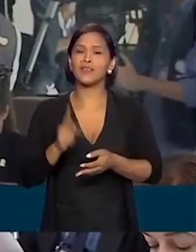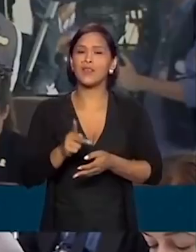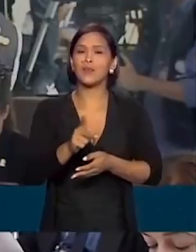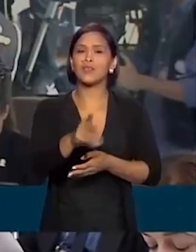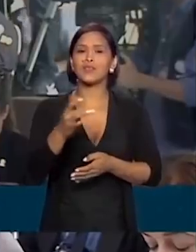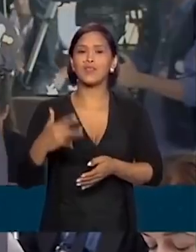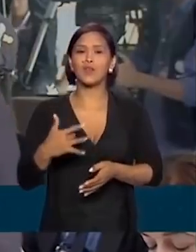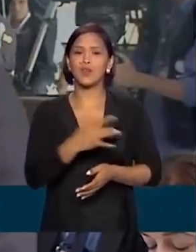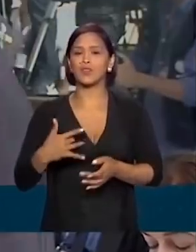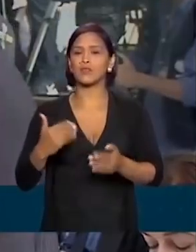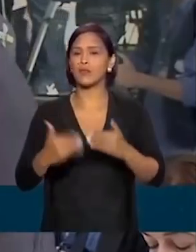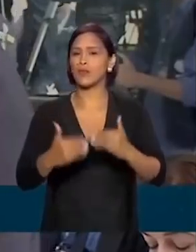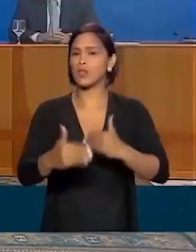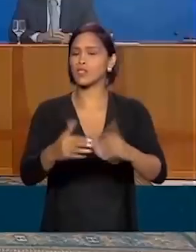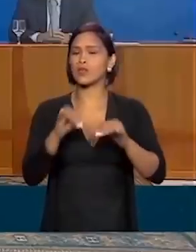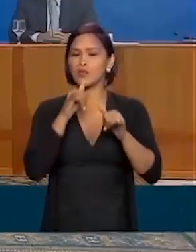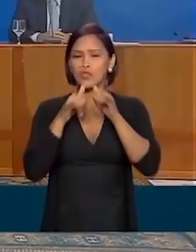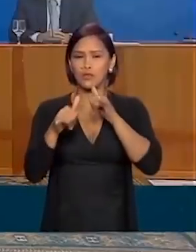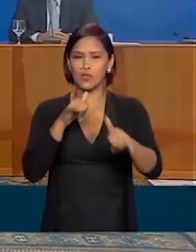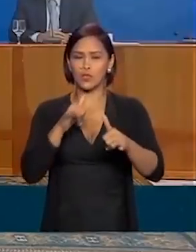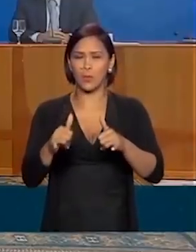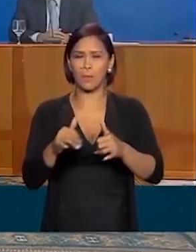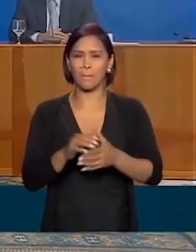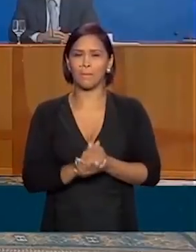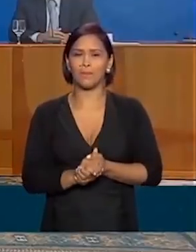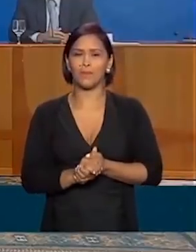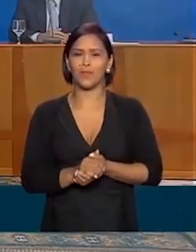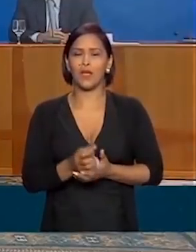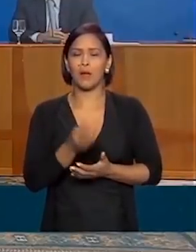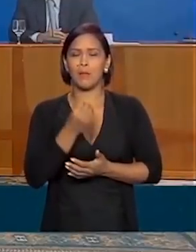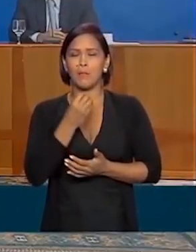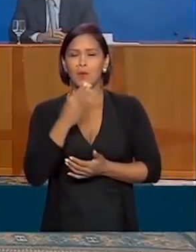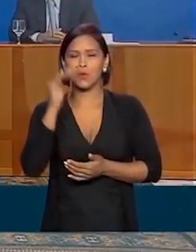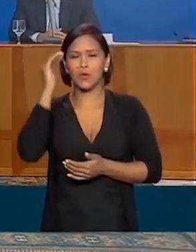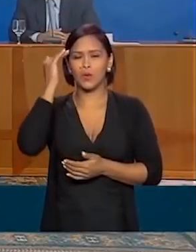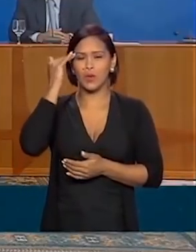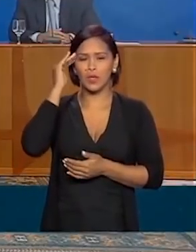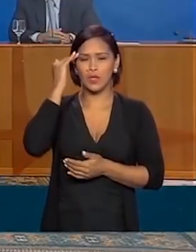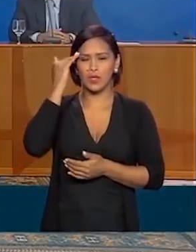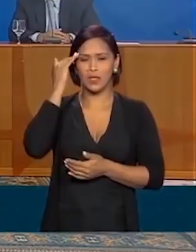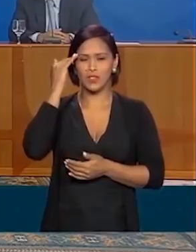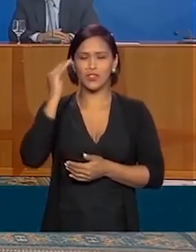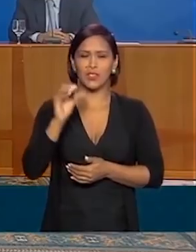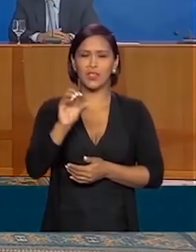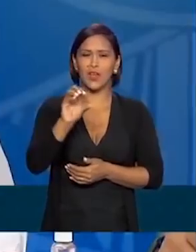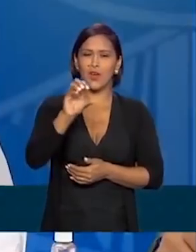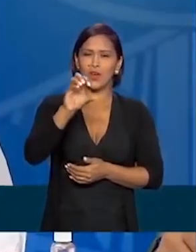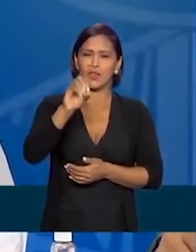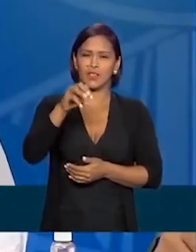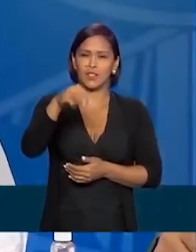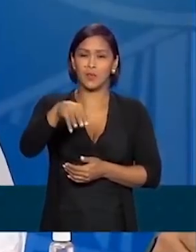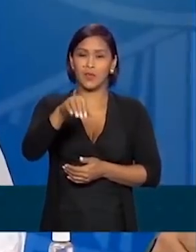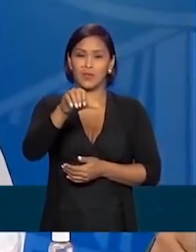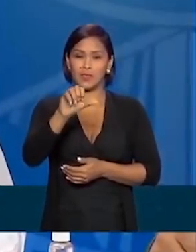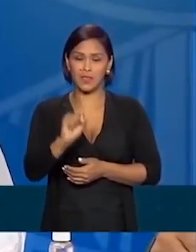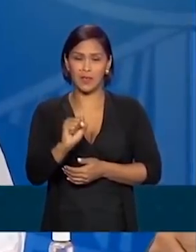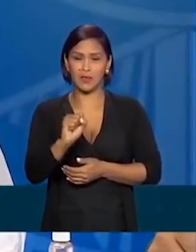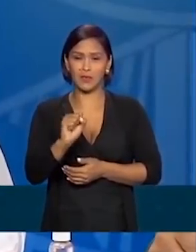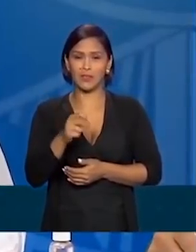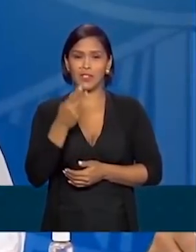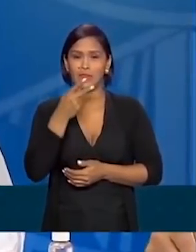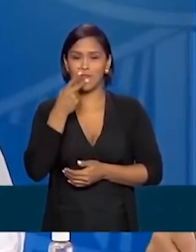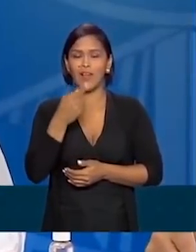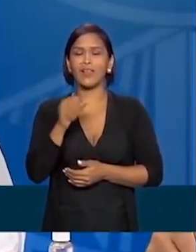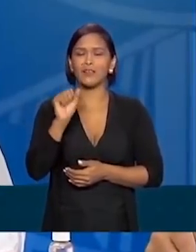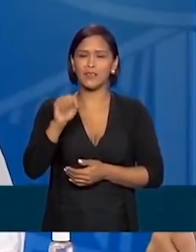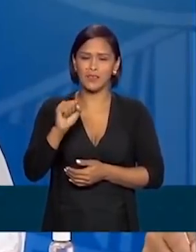está preconizando. Bom, o que eu entendi da posição lá da Organização Mundial da Saúde, naquele trecho que ele fala, é que há